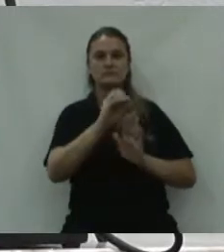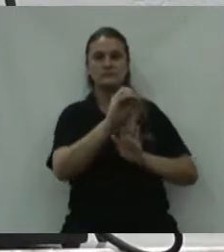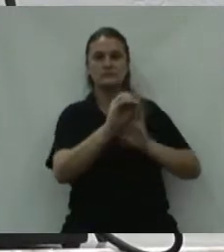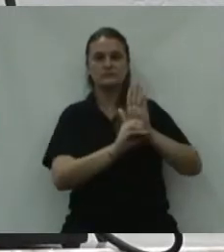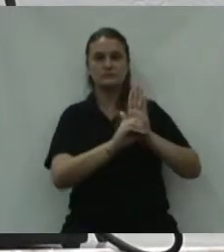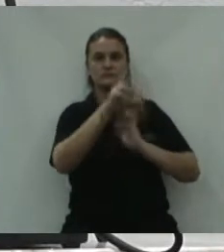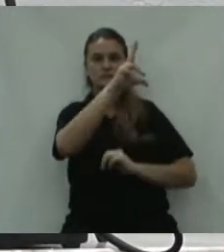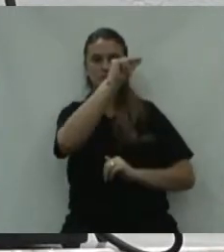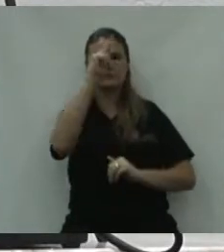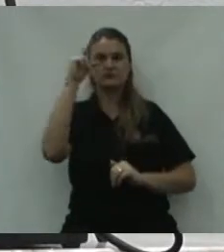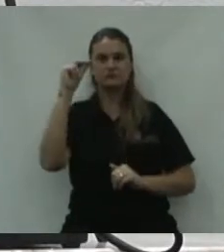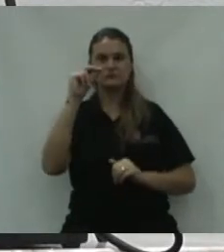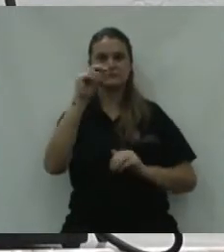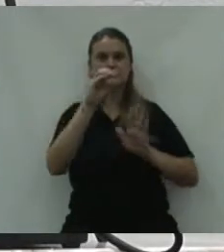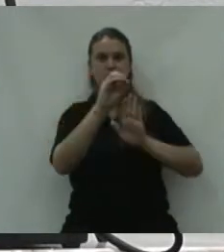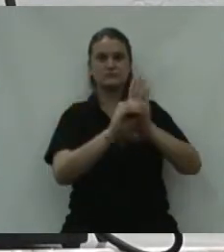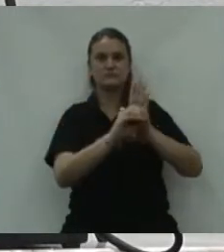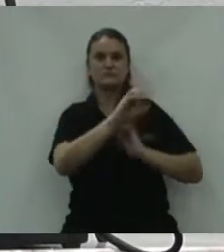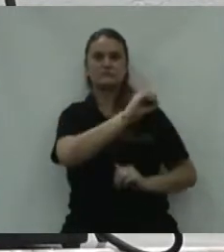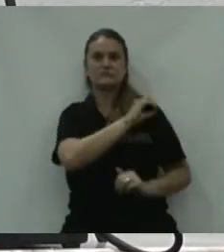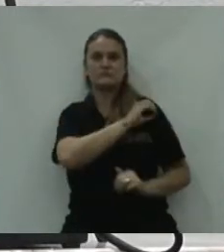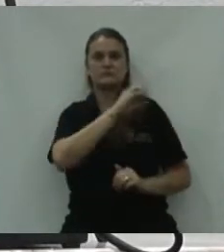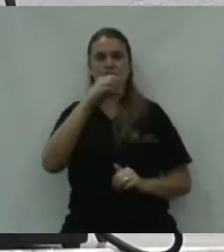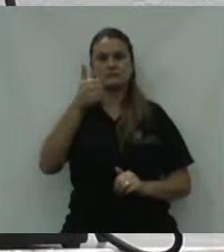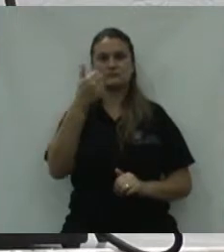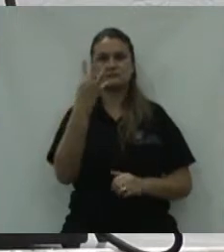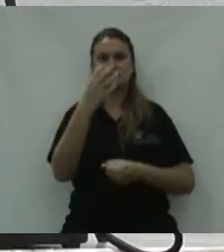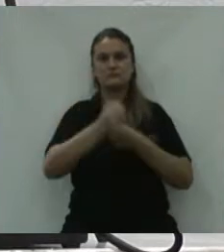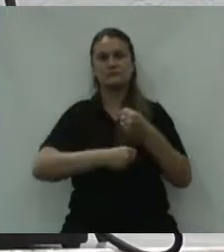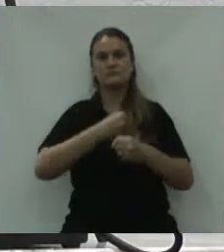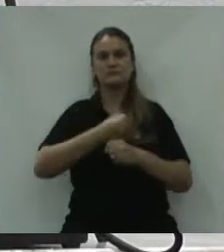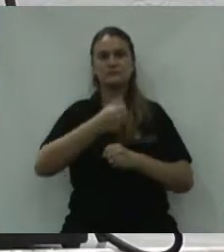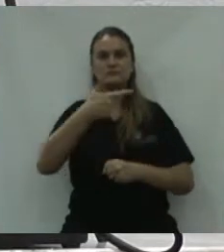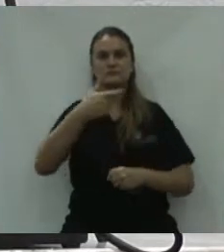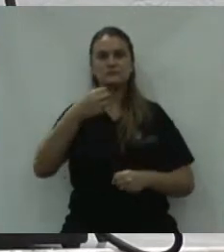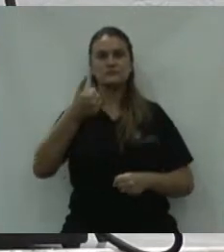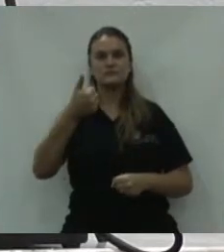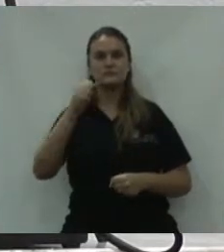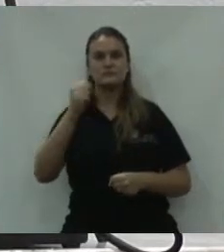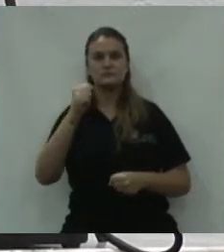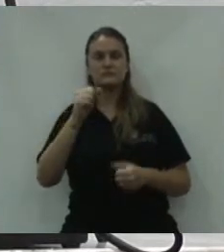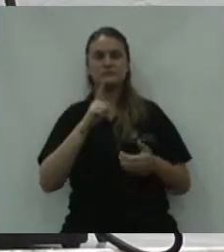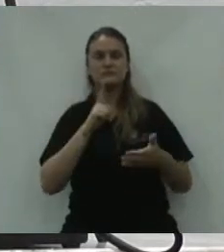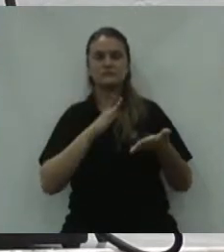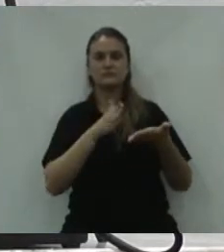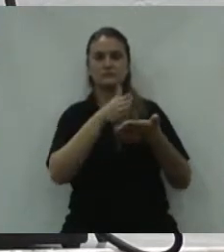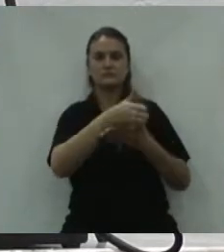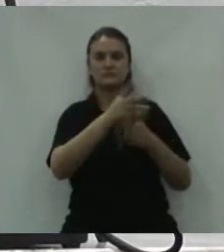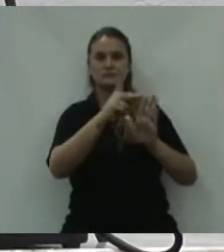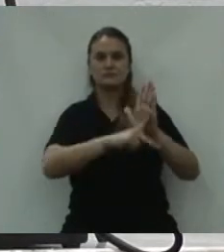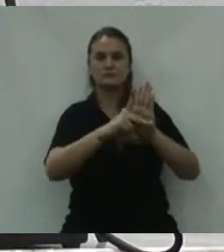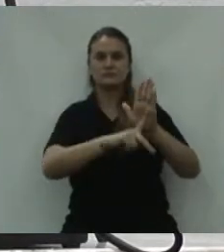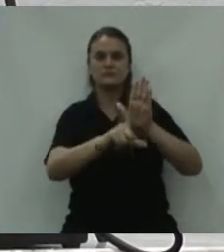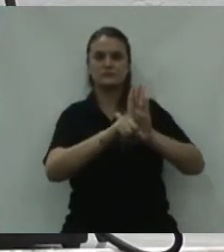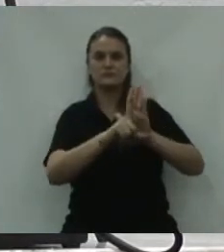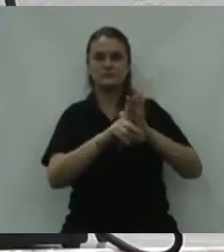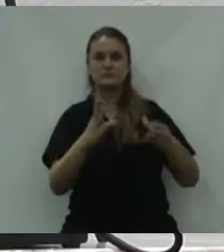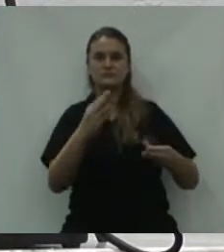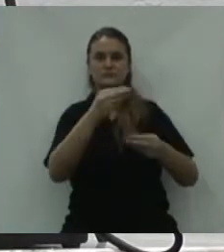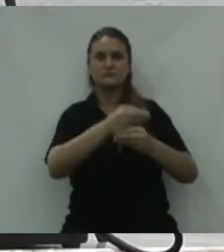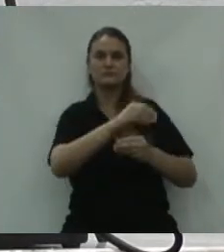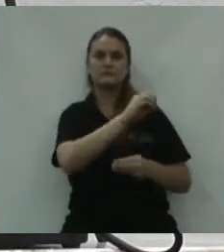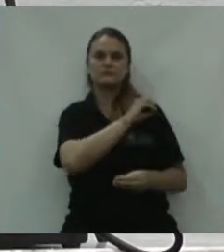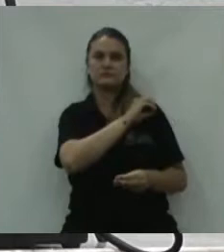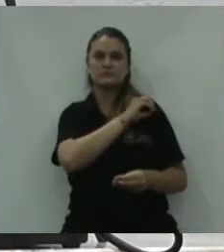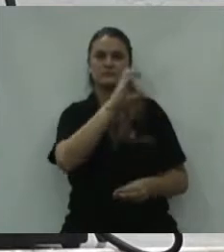Ofícios do Executivo. Ofício nº 14 barra 2018, encaminhando o projeto de lei